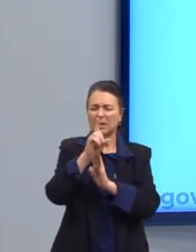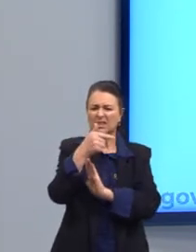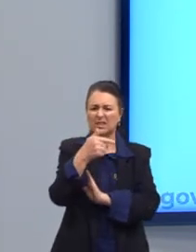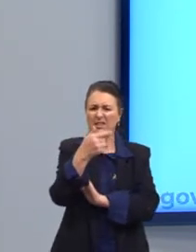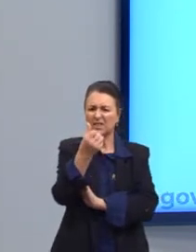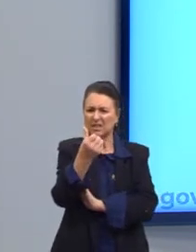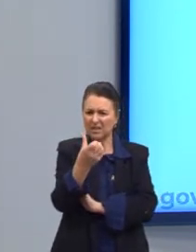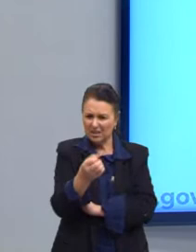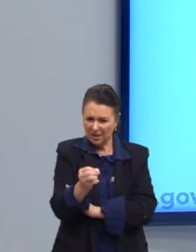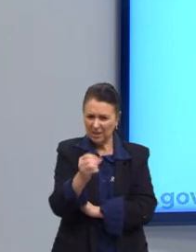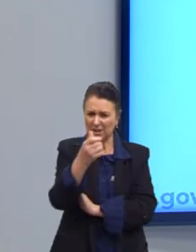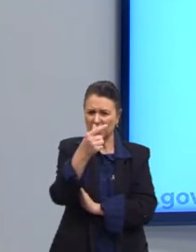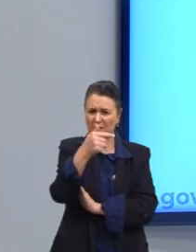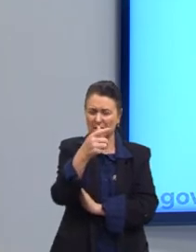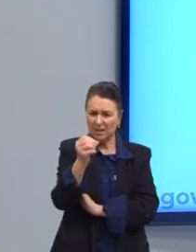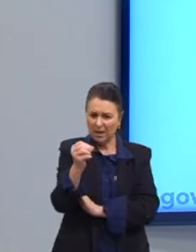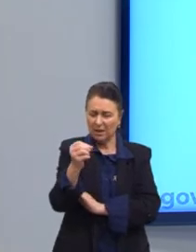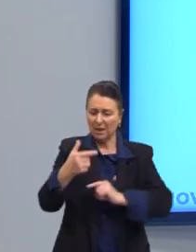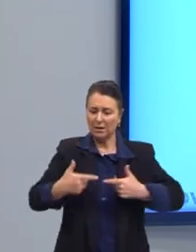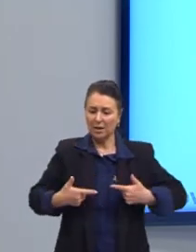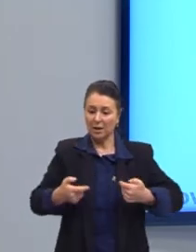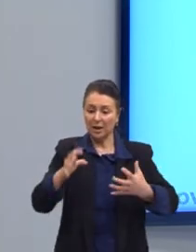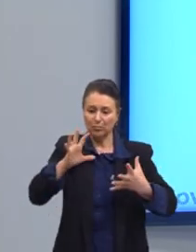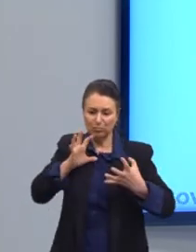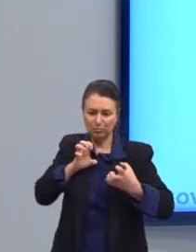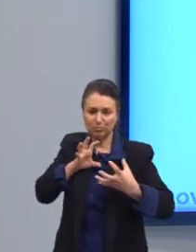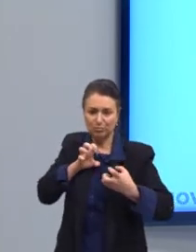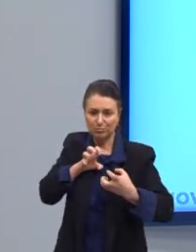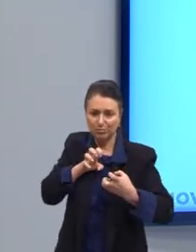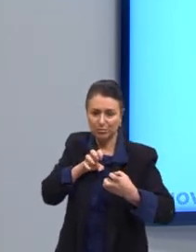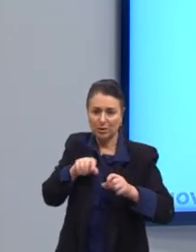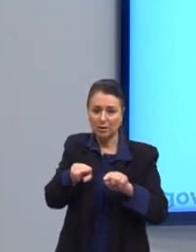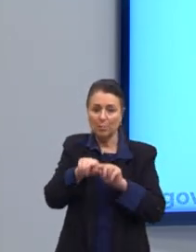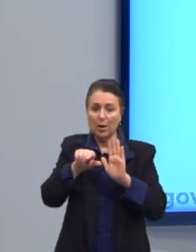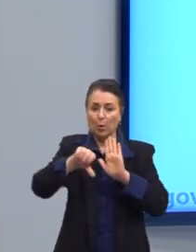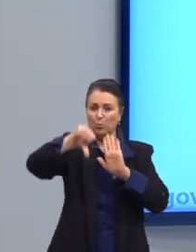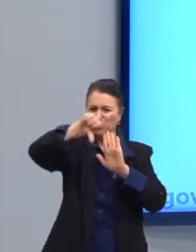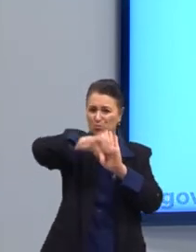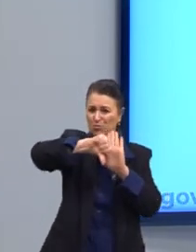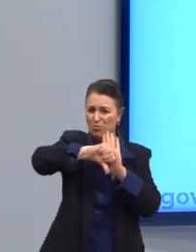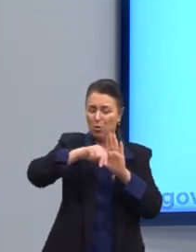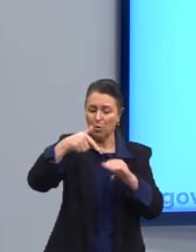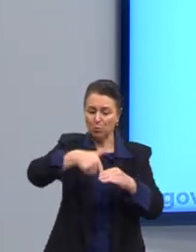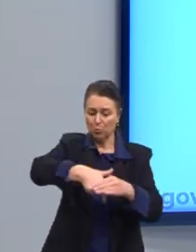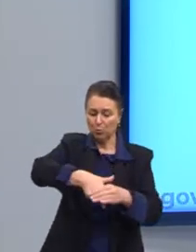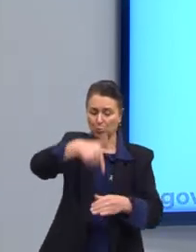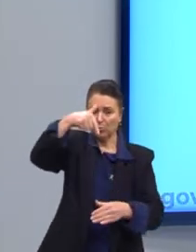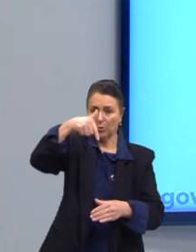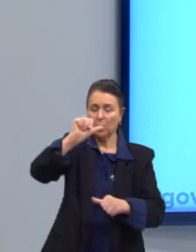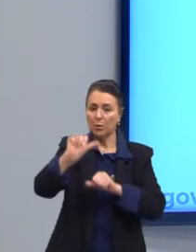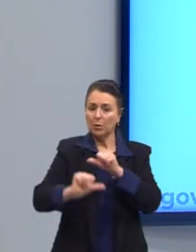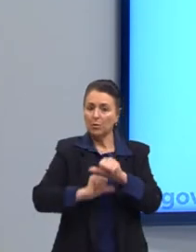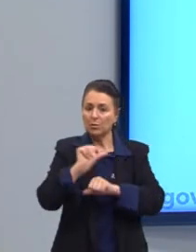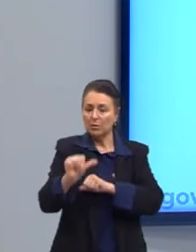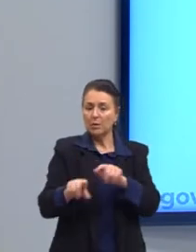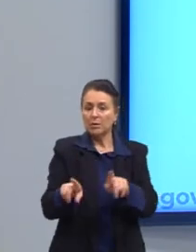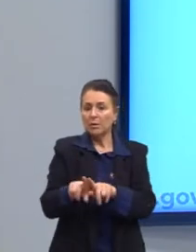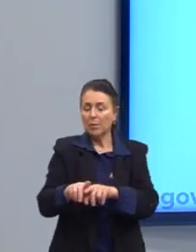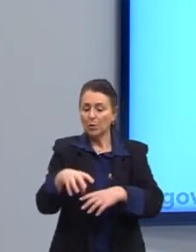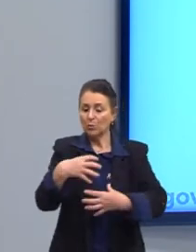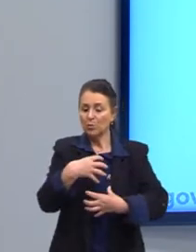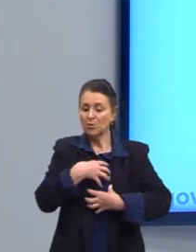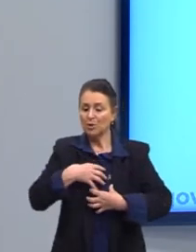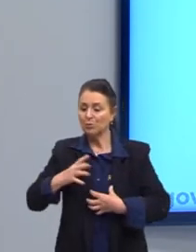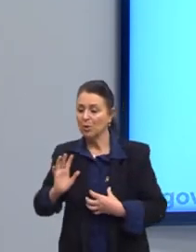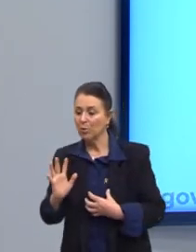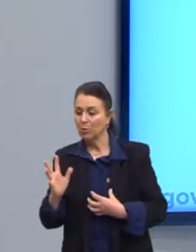tem a questão da Guerra Fria, todo esse processo da crise do petróleo, e também modifica, vai modificar a forma de consumo.